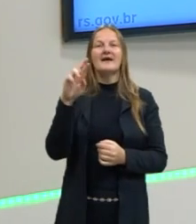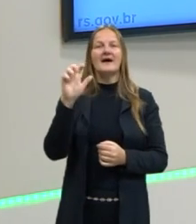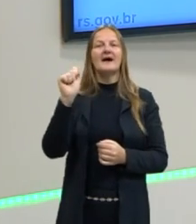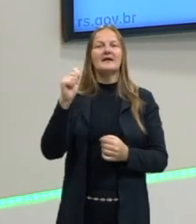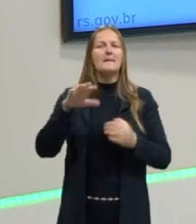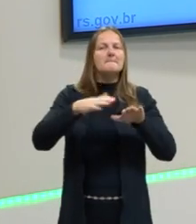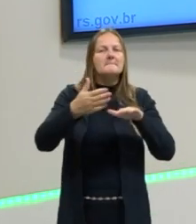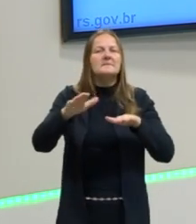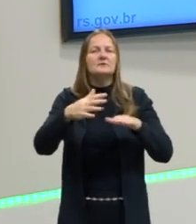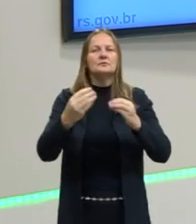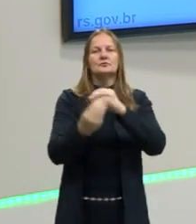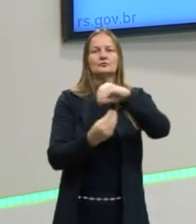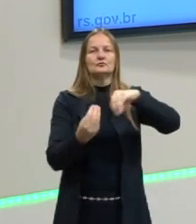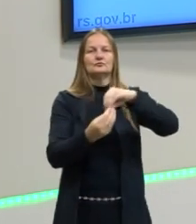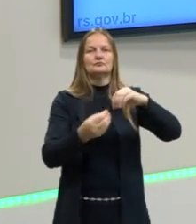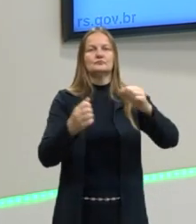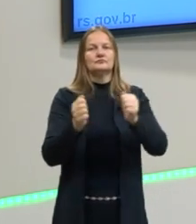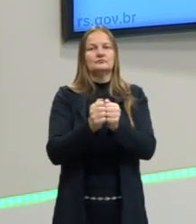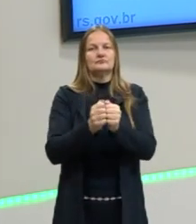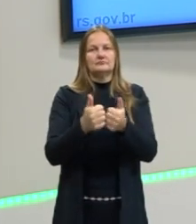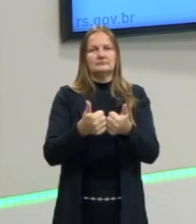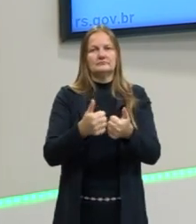saber mais ou menos que composto vai formar.